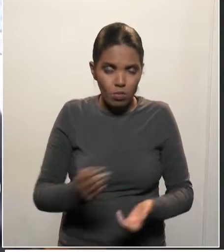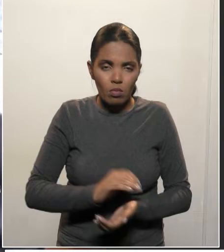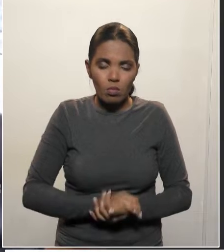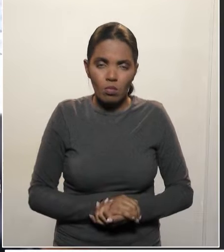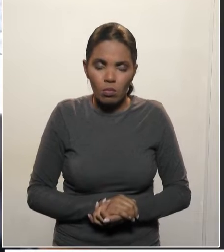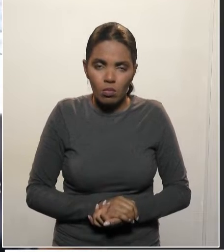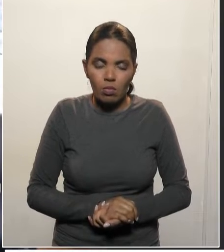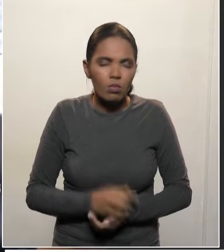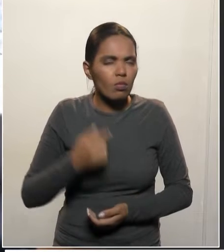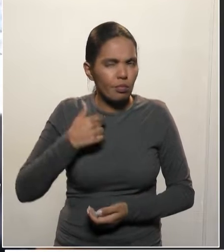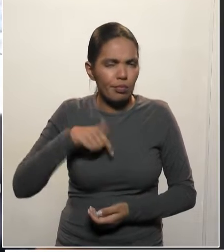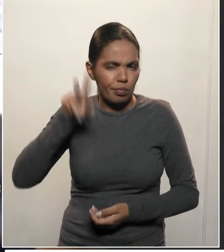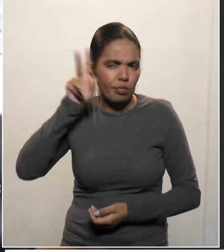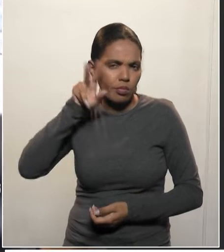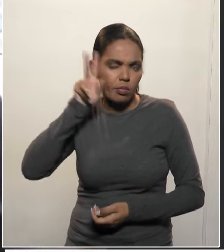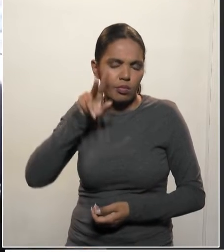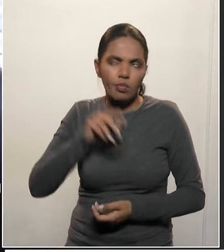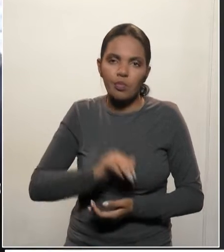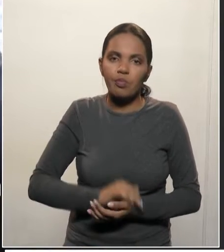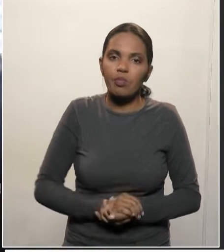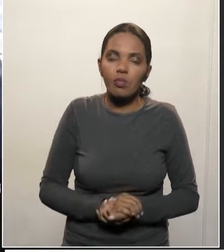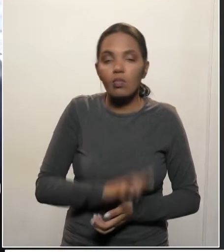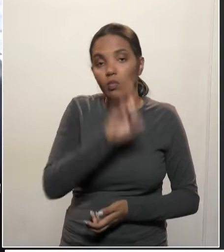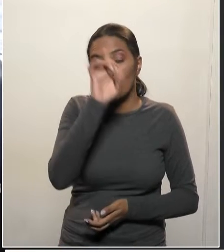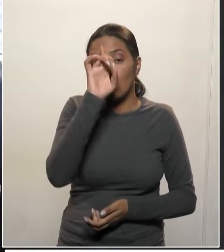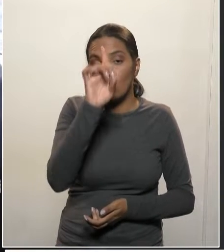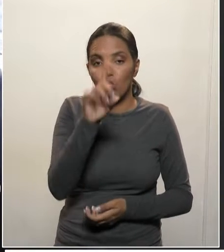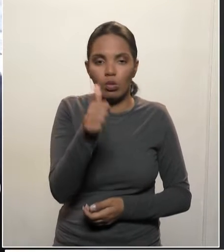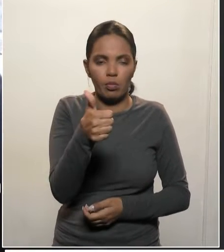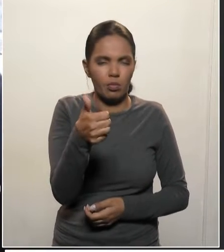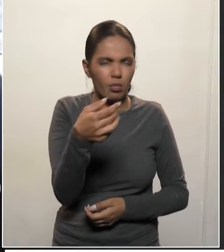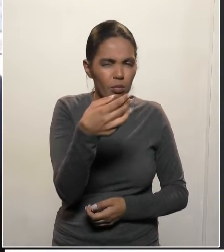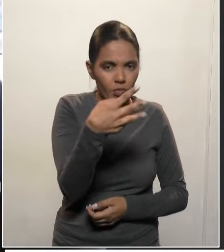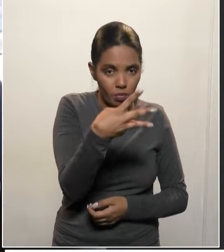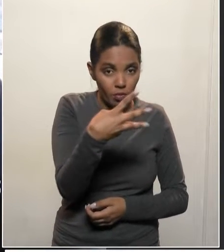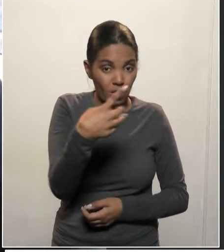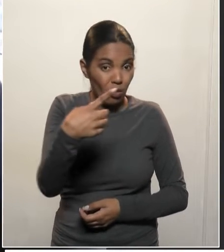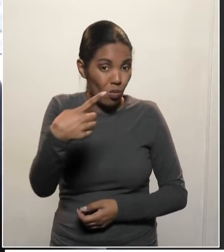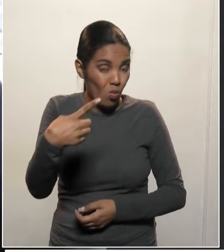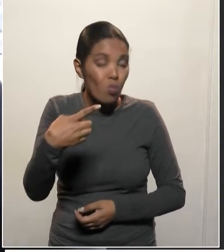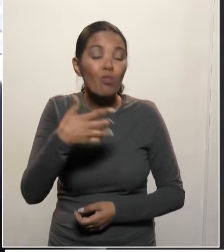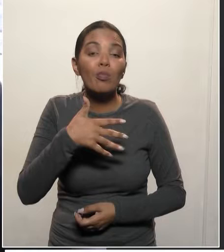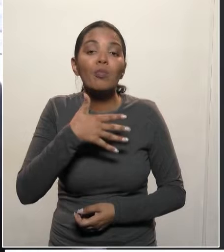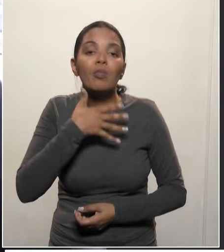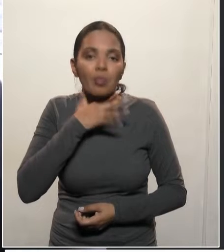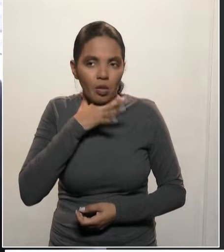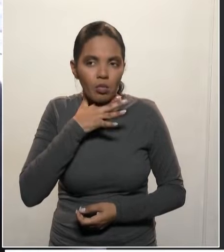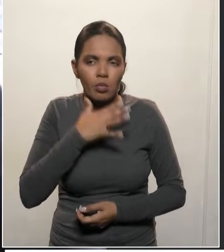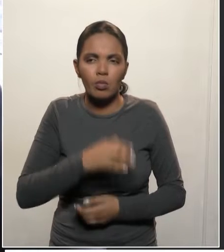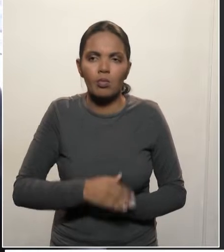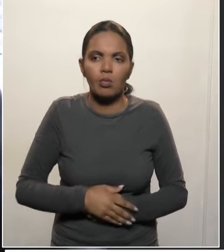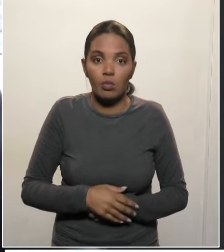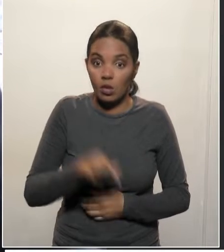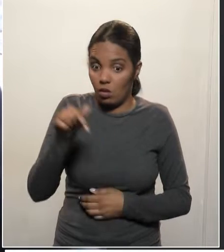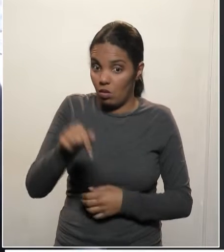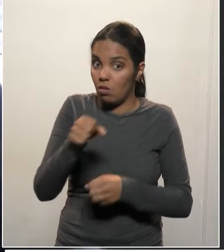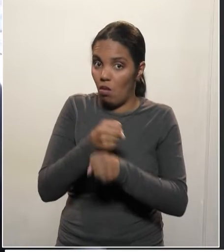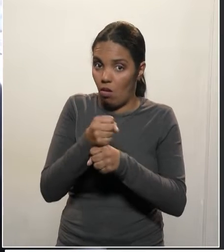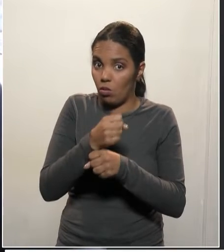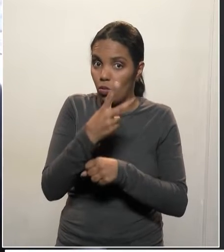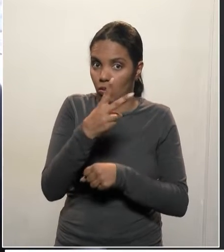Eu me lembro que, no dia 31 de março deste ano,